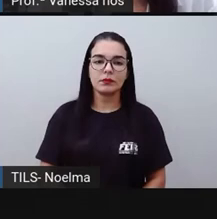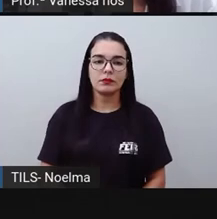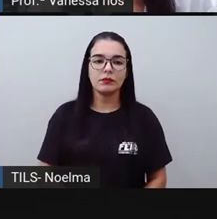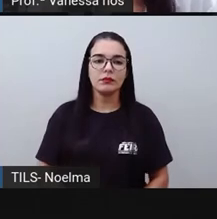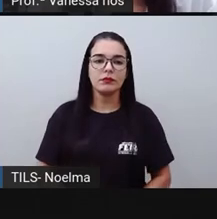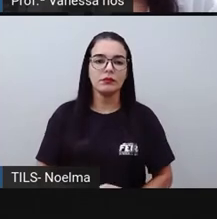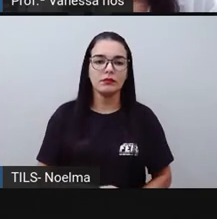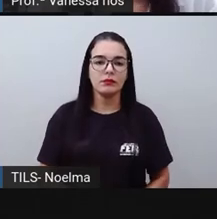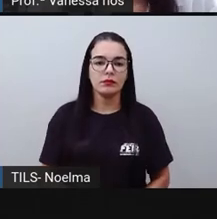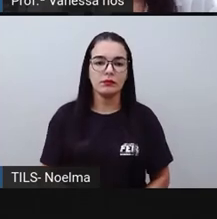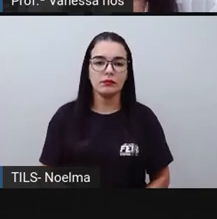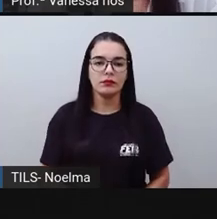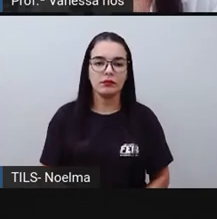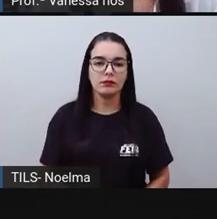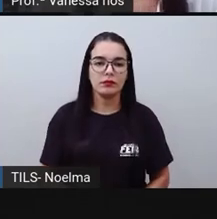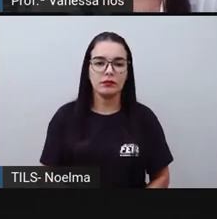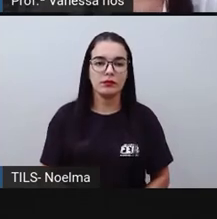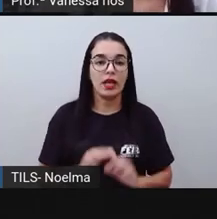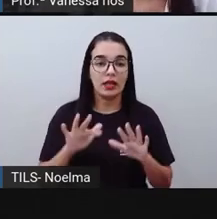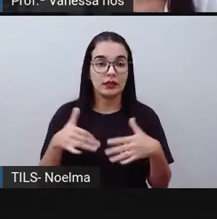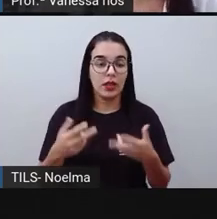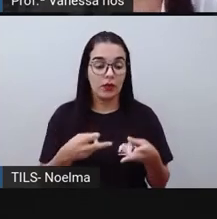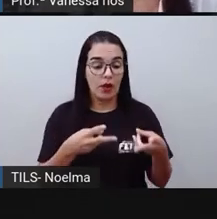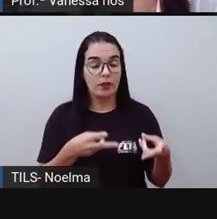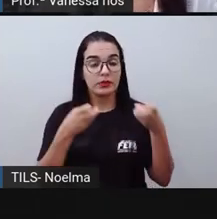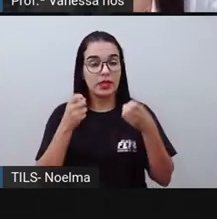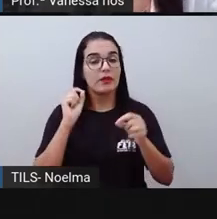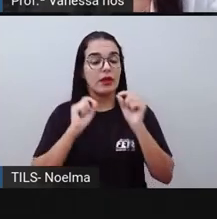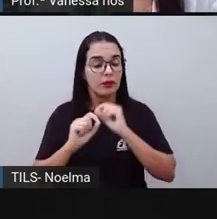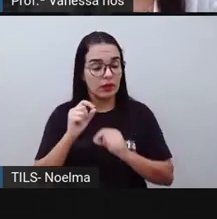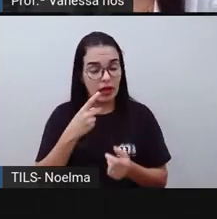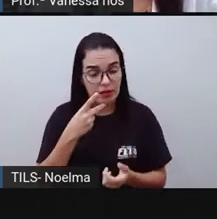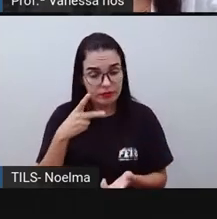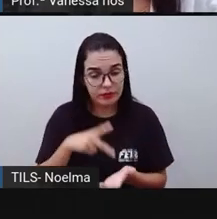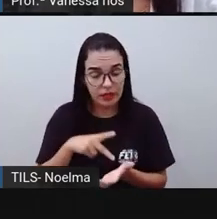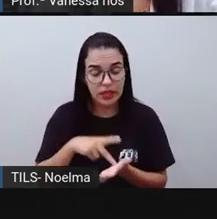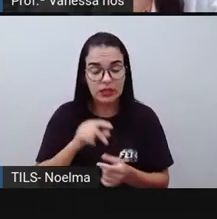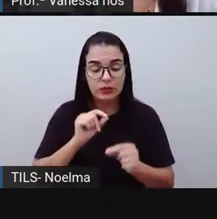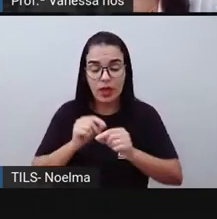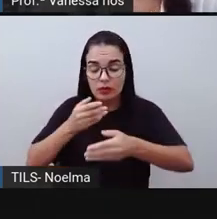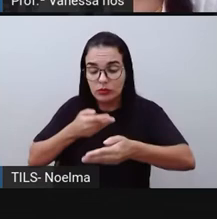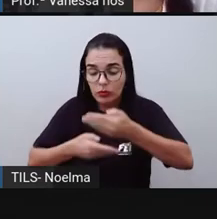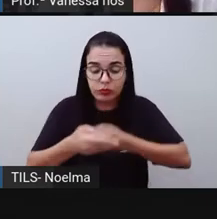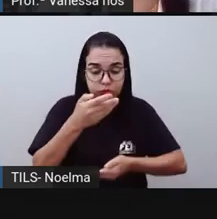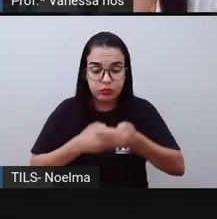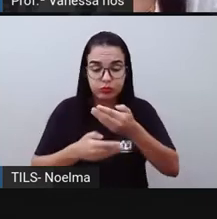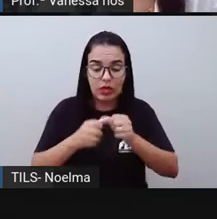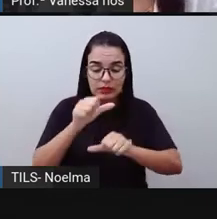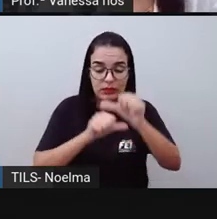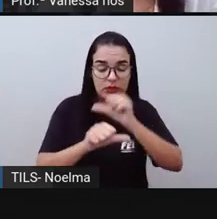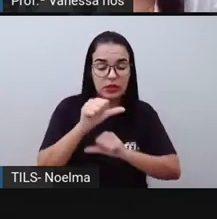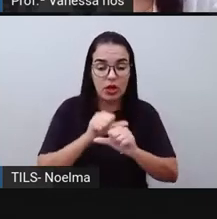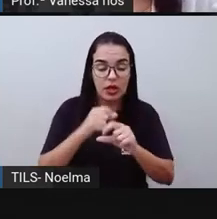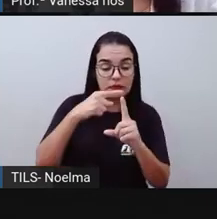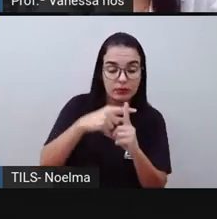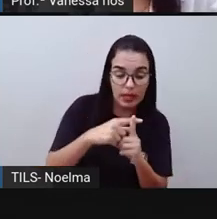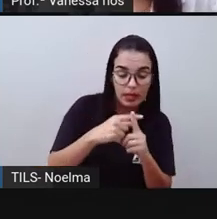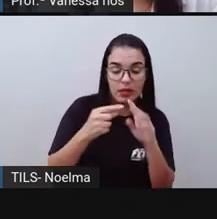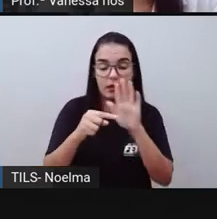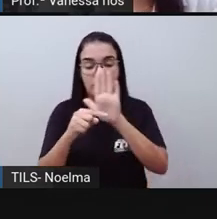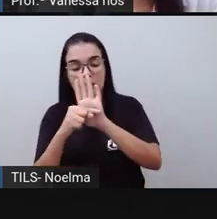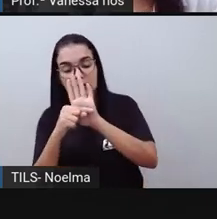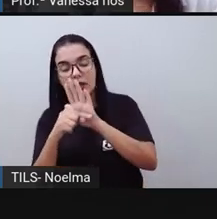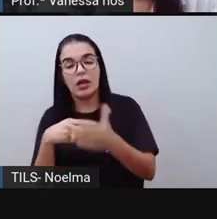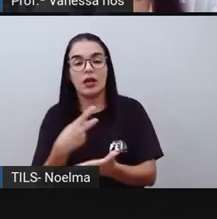nove. Então, a gente observa justamente essa inversão das operações entre adição e subtração